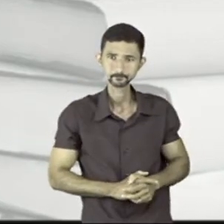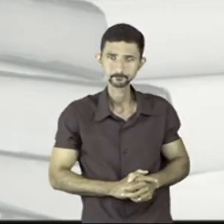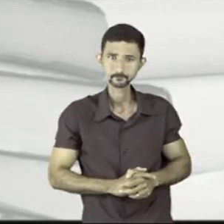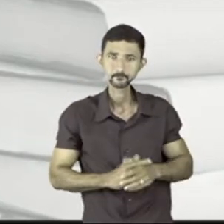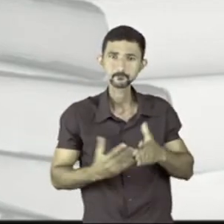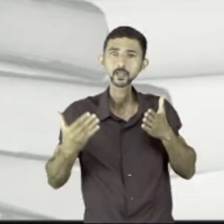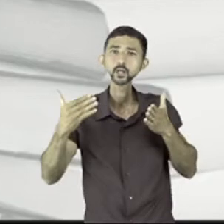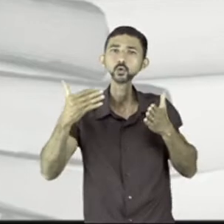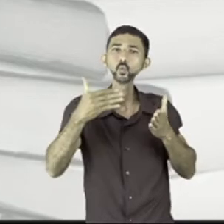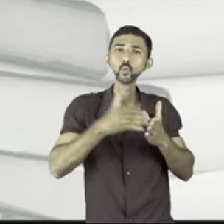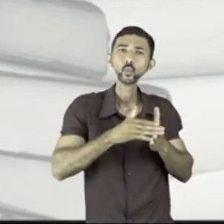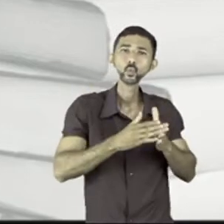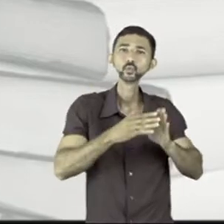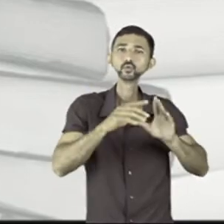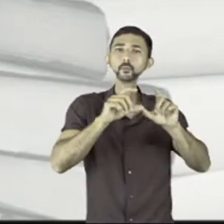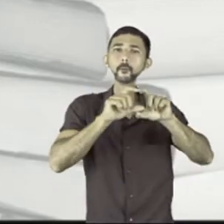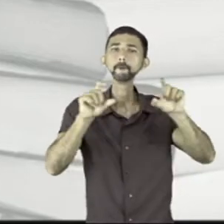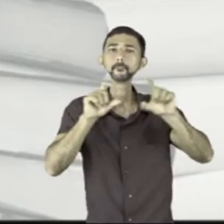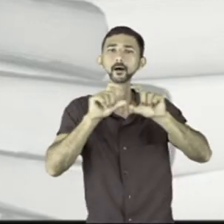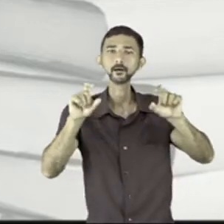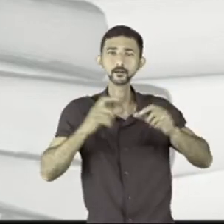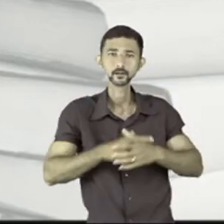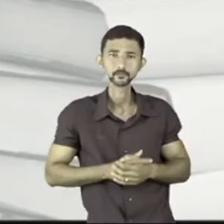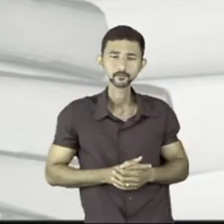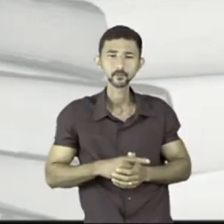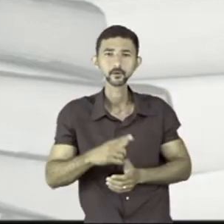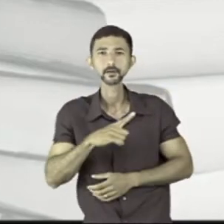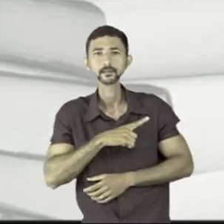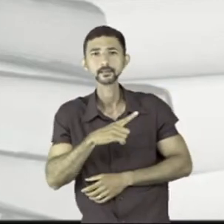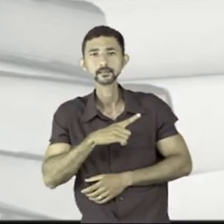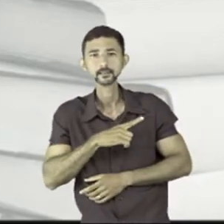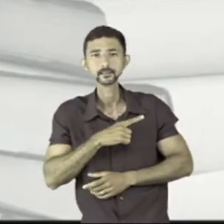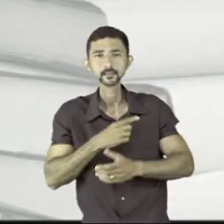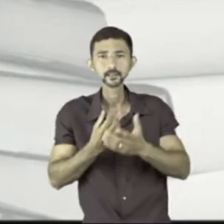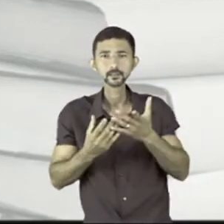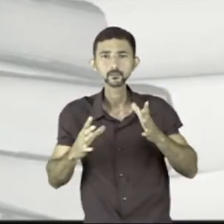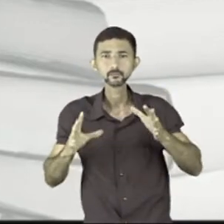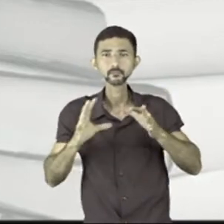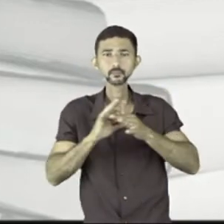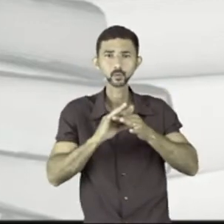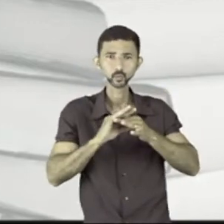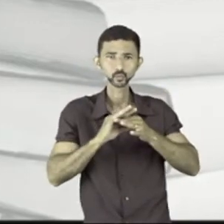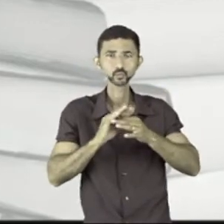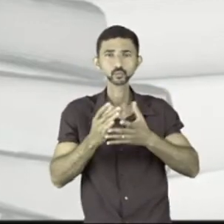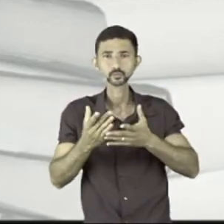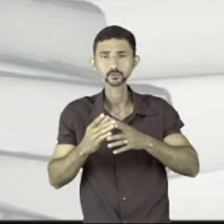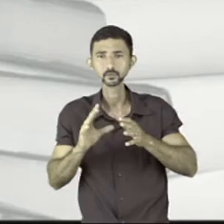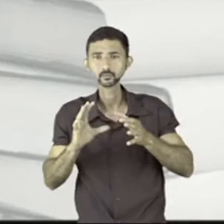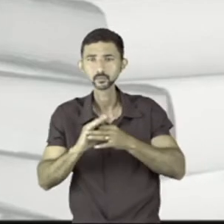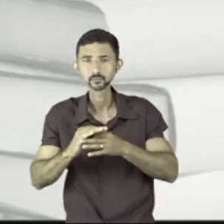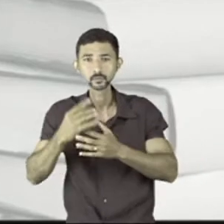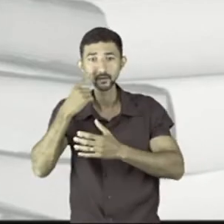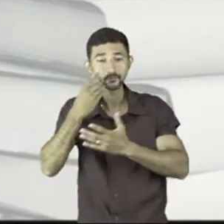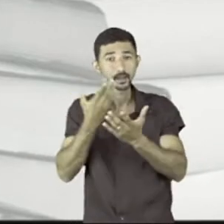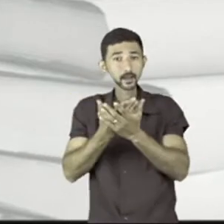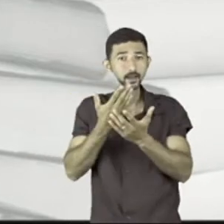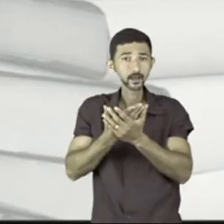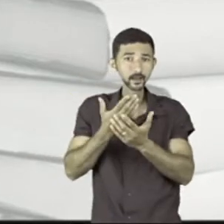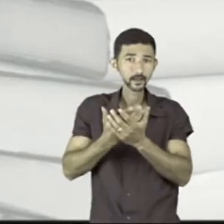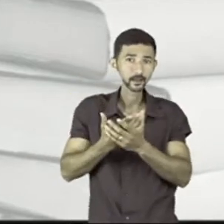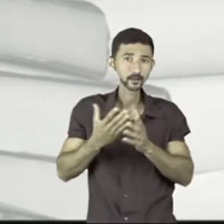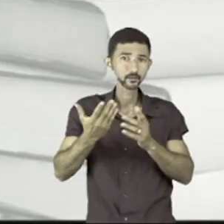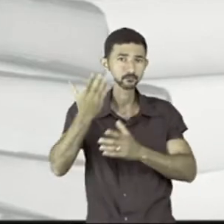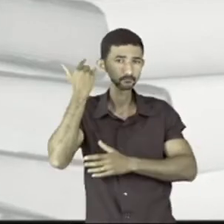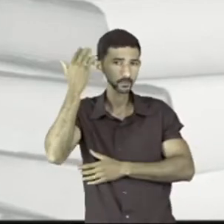no último parágrafo, eu tenho uma conjunção. Que se você assistiu a aula de